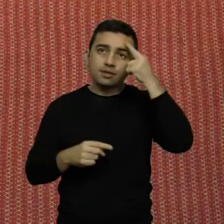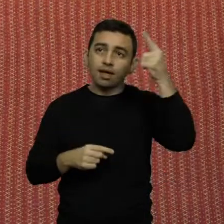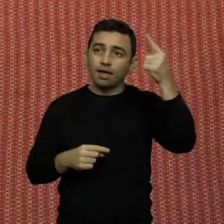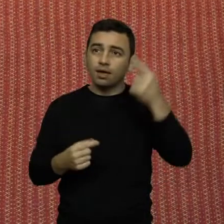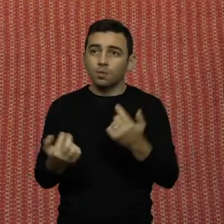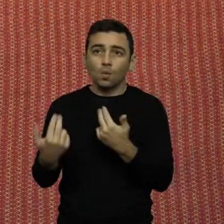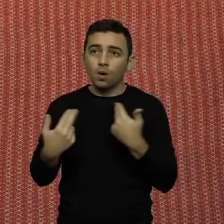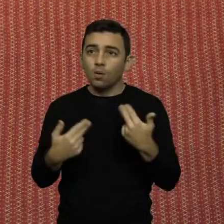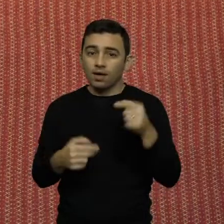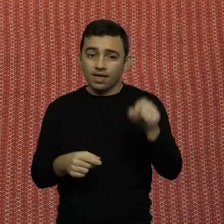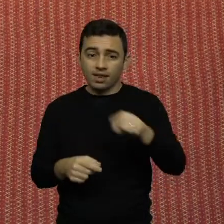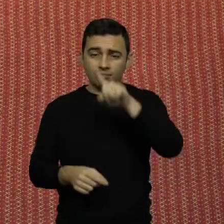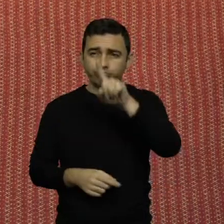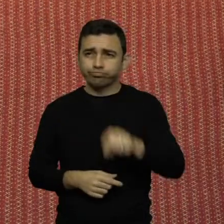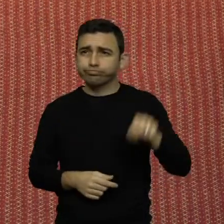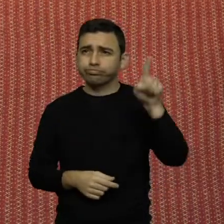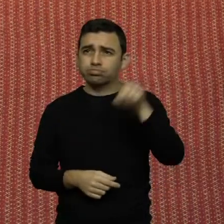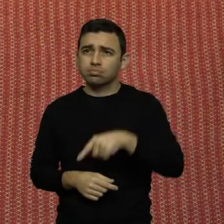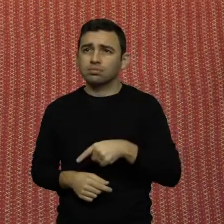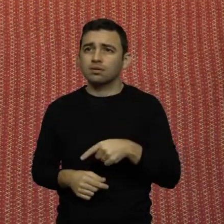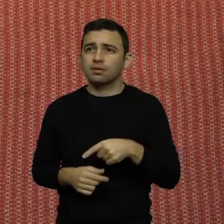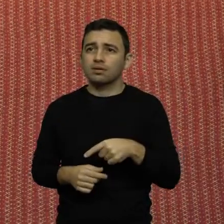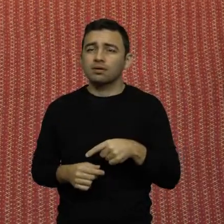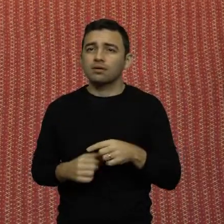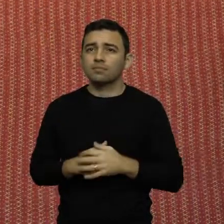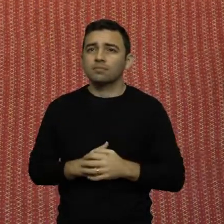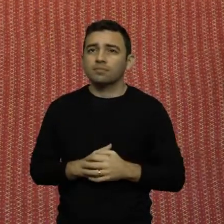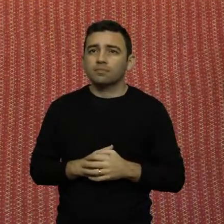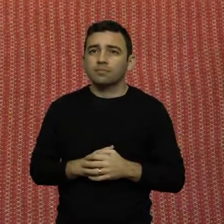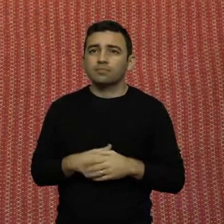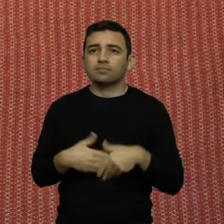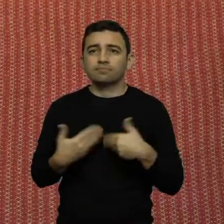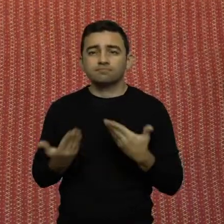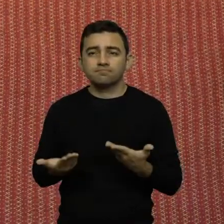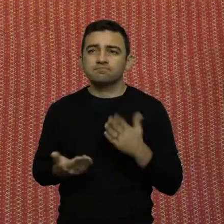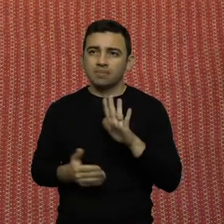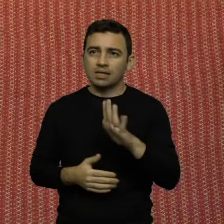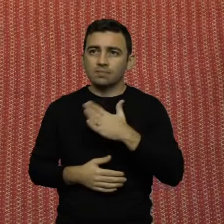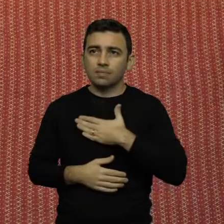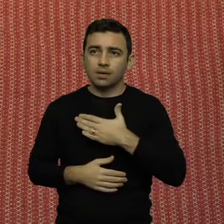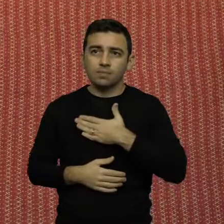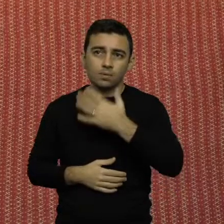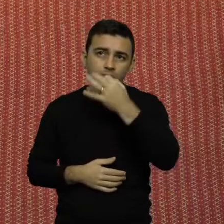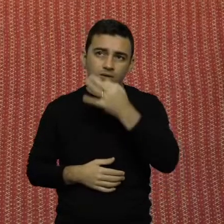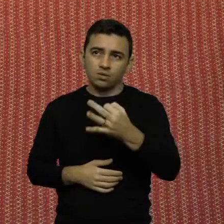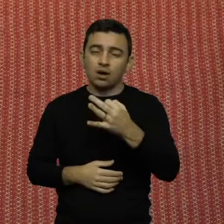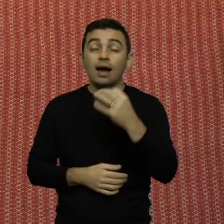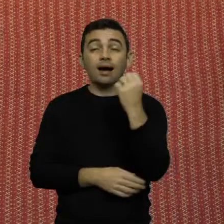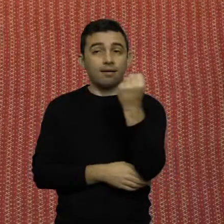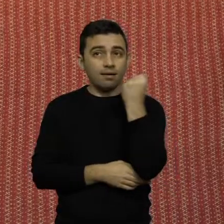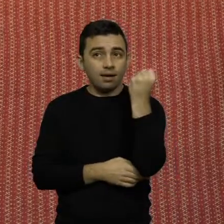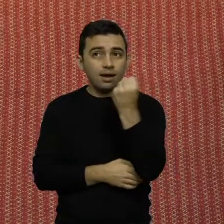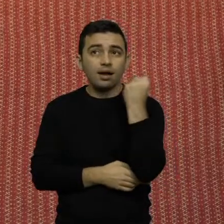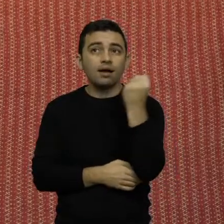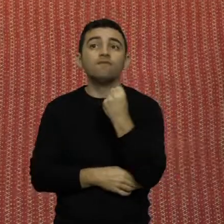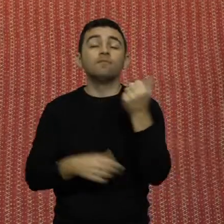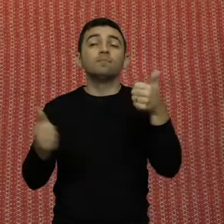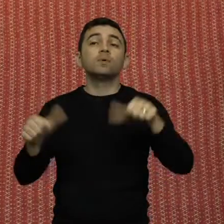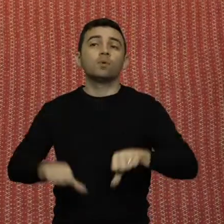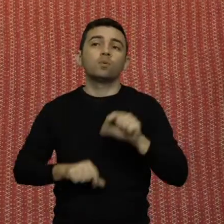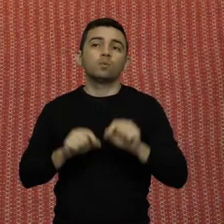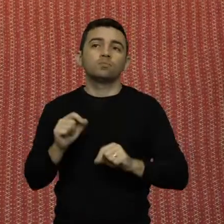Ele cancelou na véspera do ocorrido. Mas isso, na minha opinião, nem é o mais grave. Nem é o mais grave.